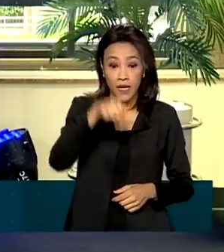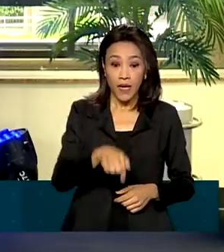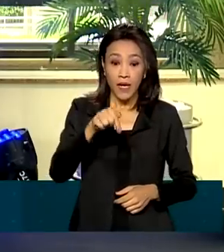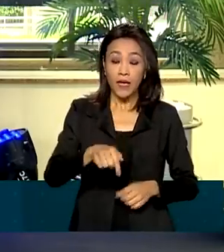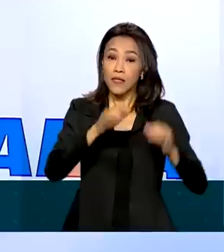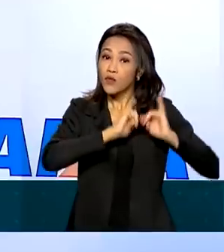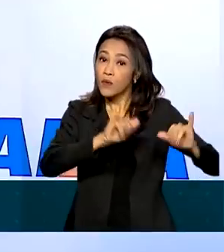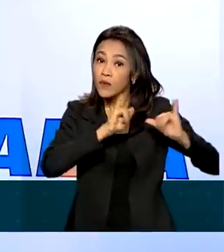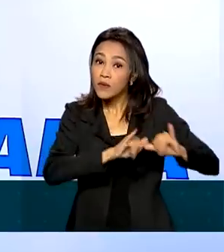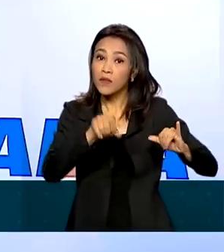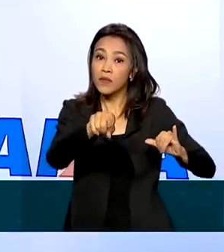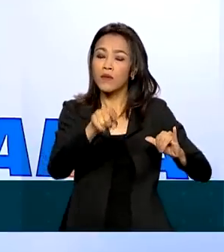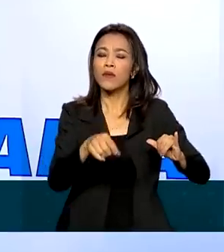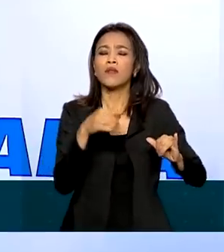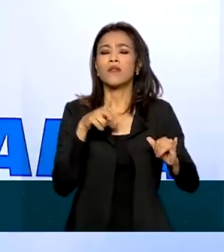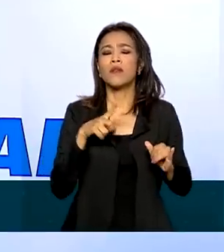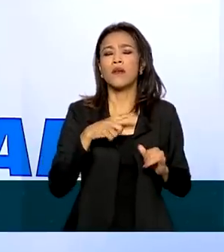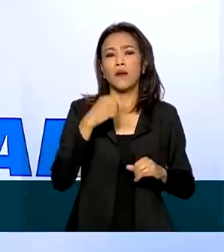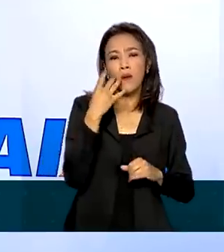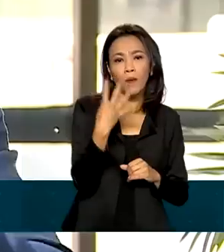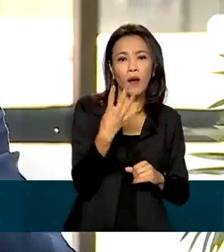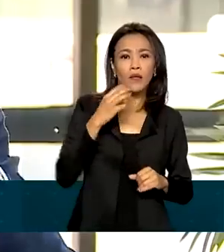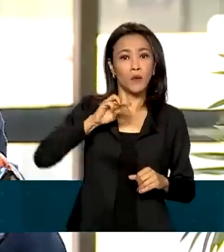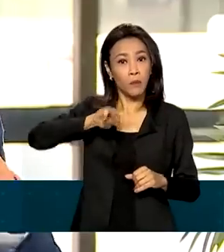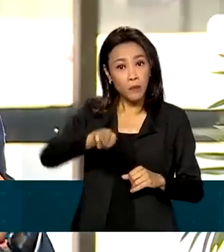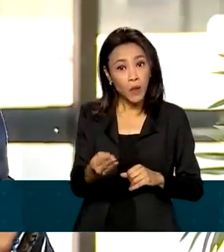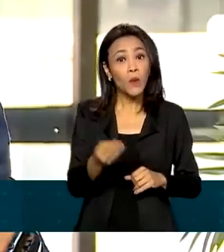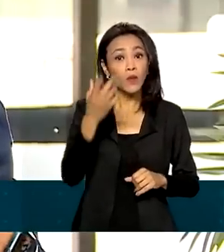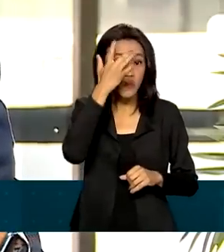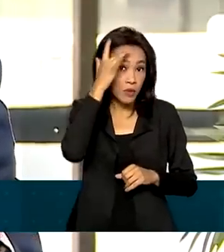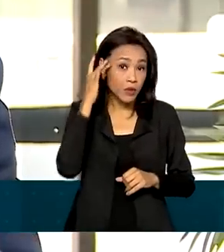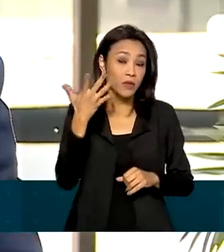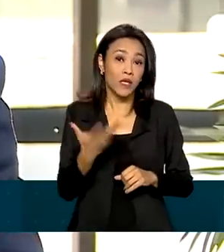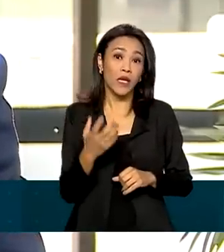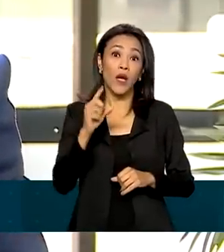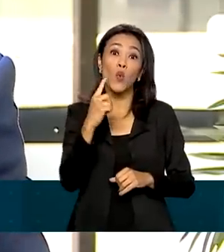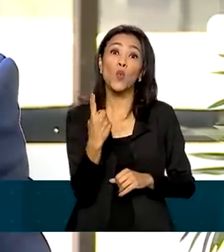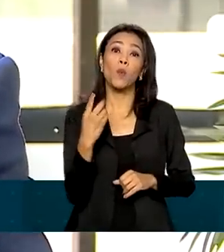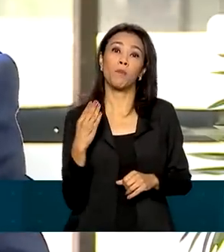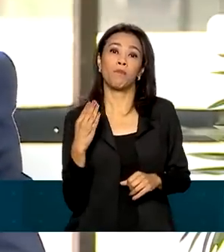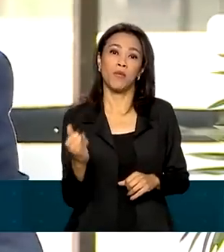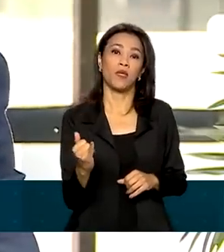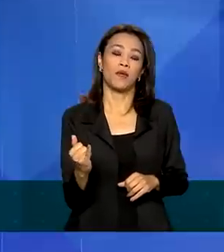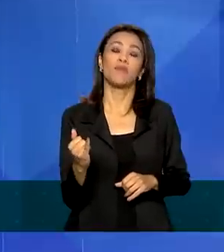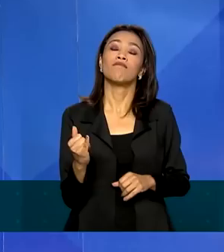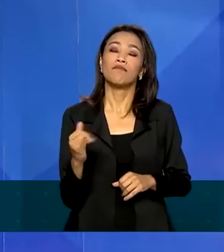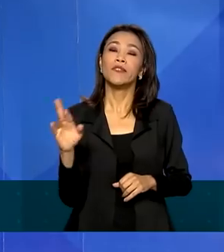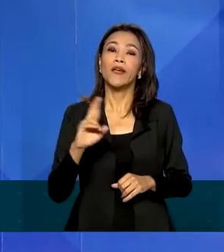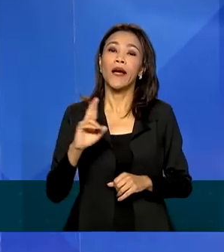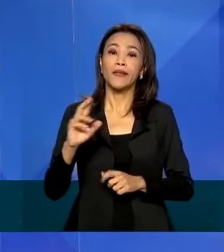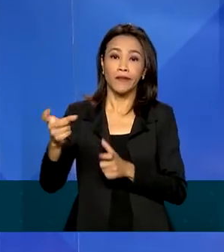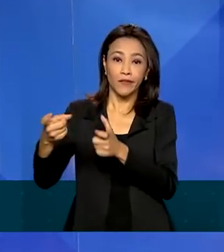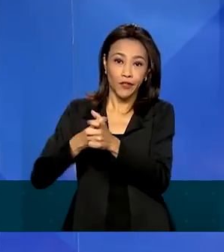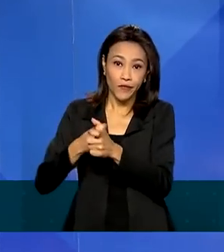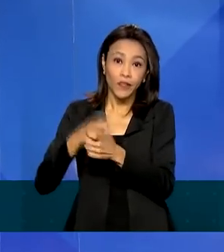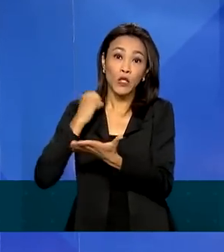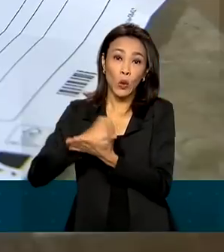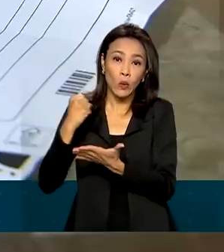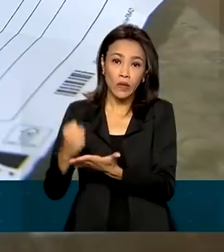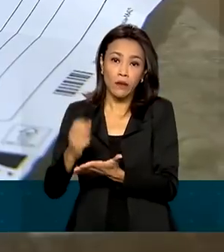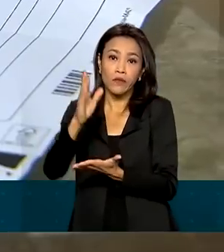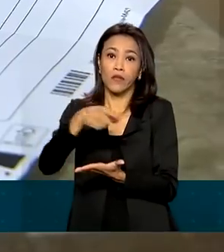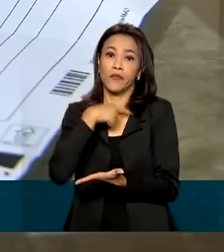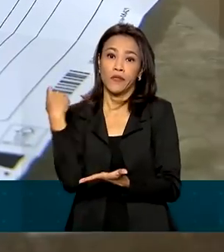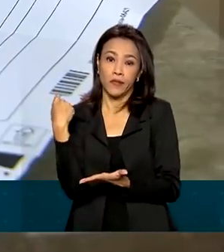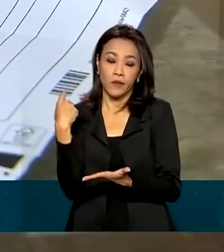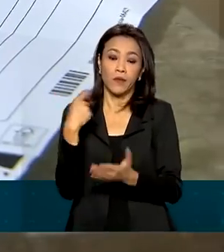mais de 4 milhões de possíveis beneficiários e espera liquidar até 1 bilhão de reais em dívidas e contratos vencidos, entre